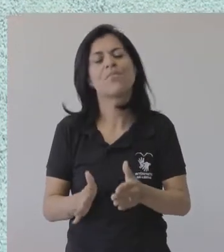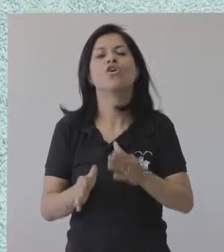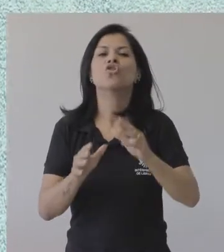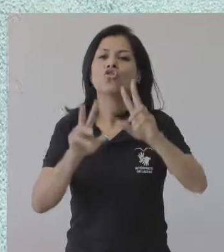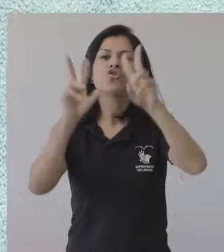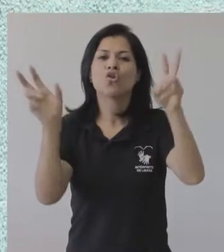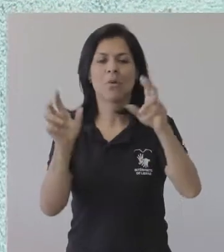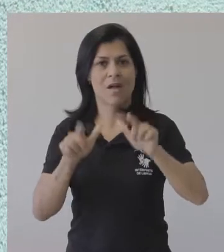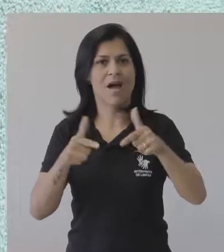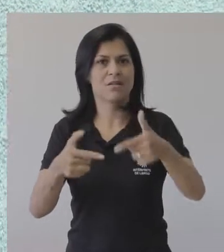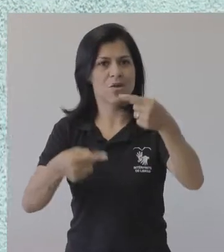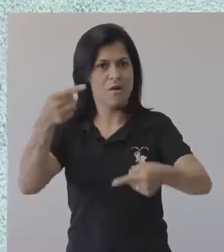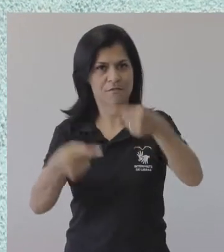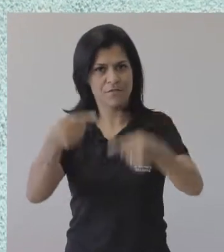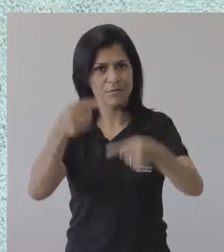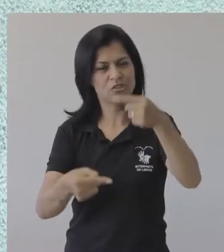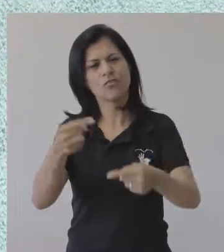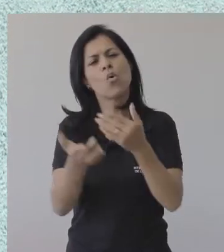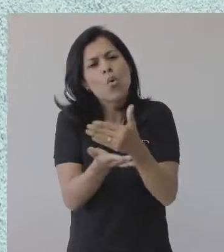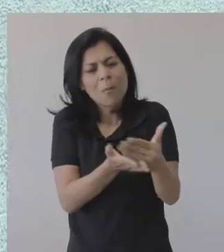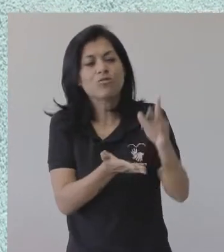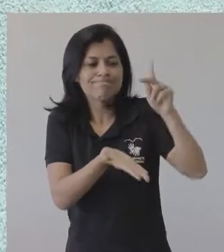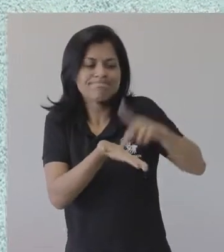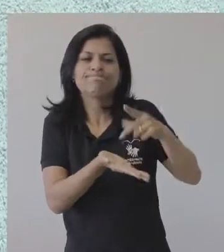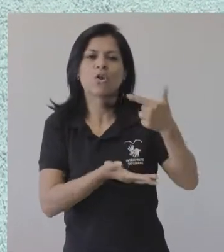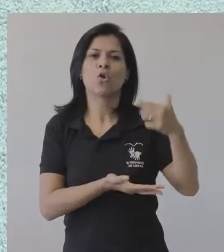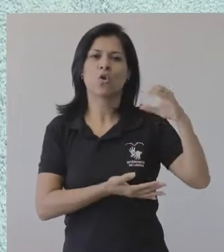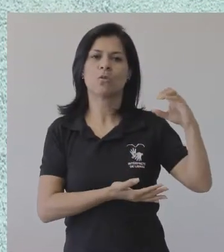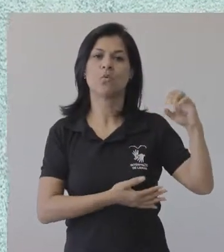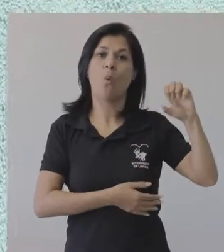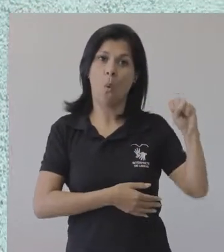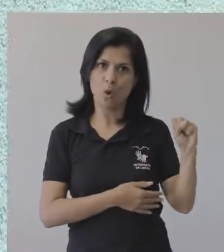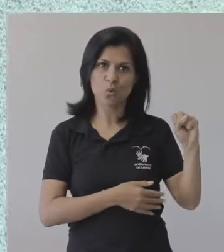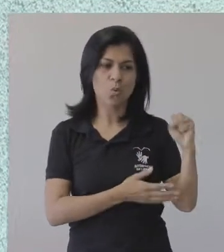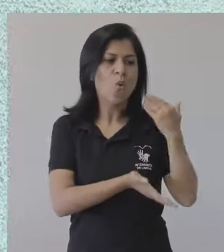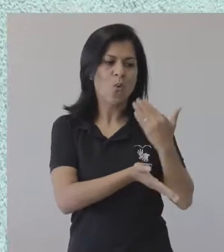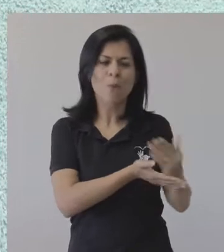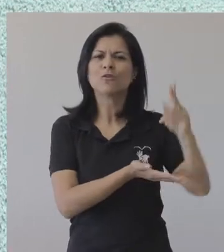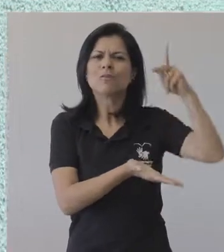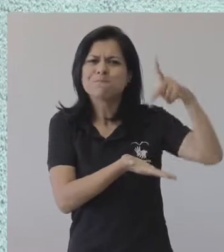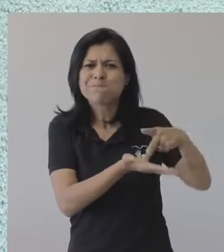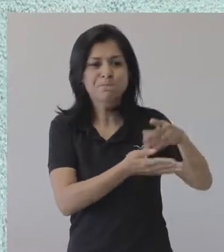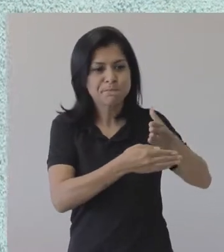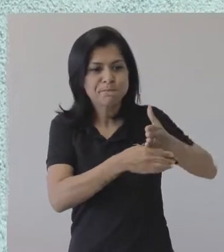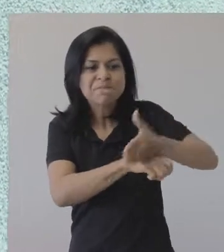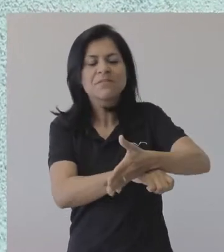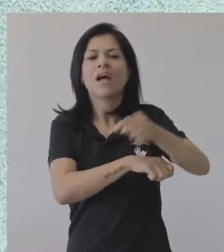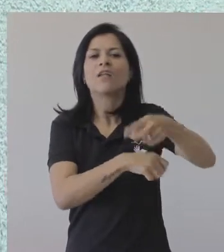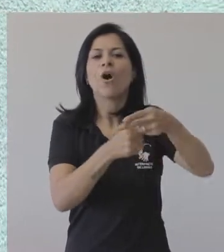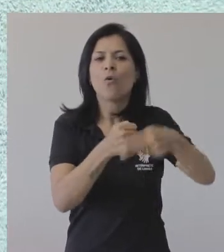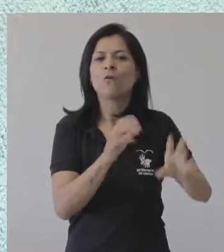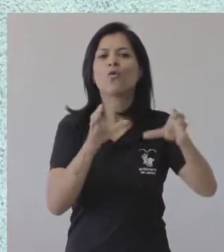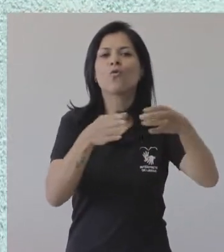Esse marco, esse recorte histórico surge a partir de 2008, quando a UFIS recebe a primeira turma de estudantes